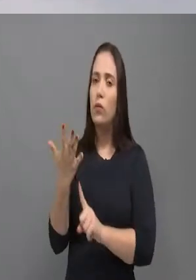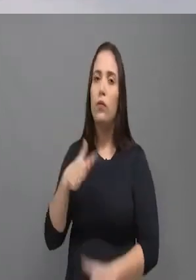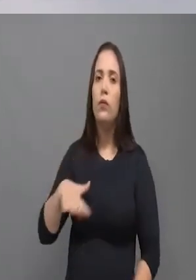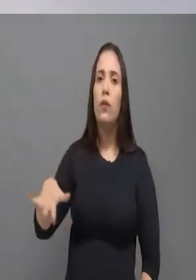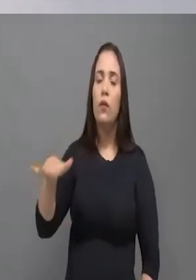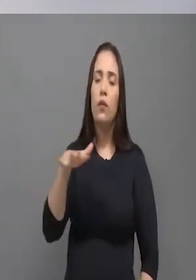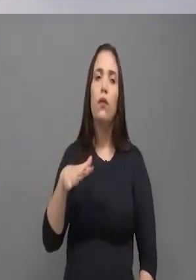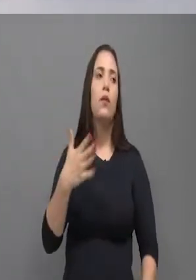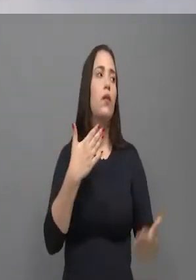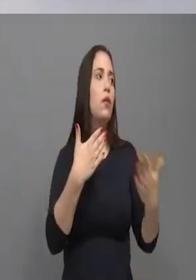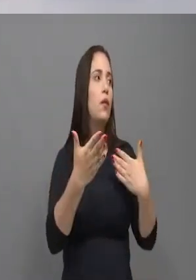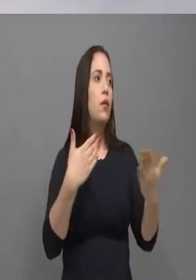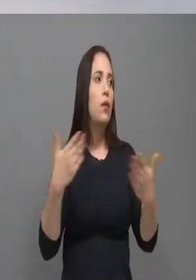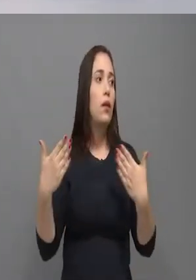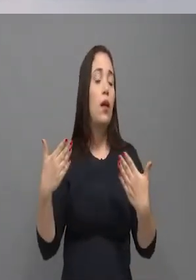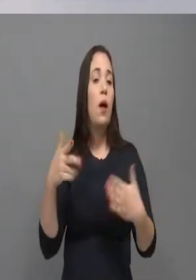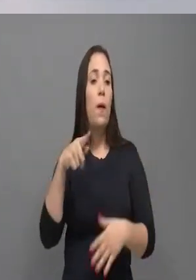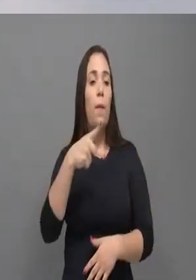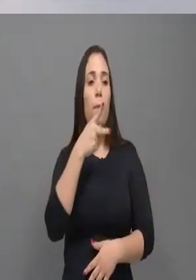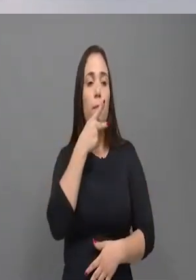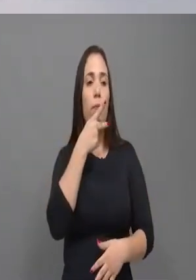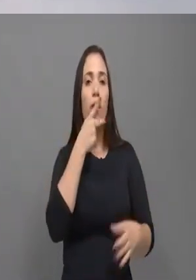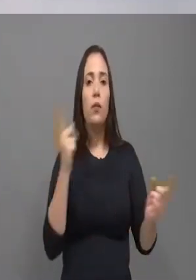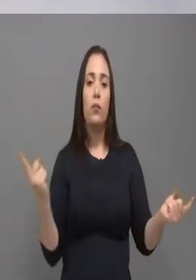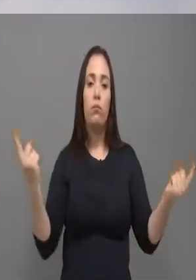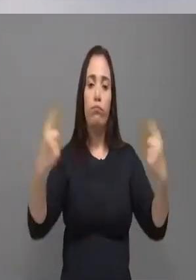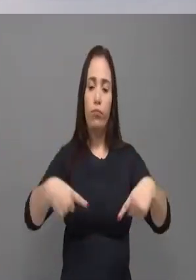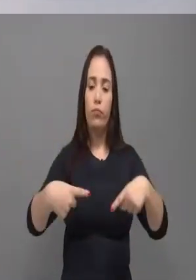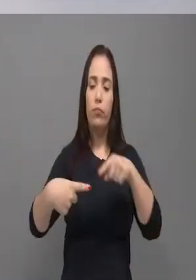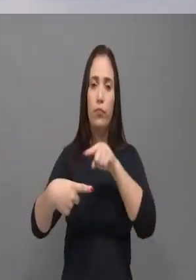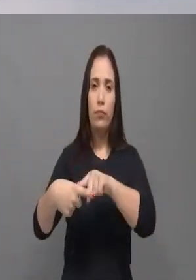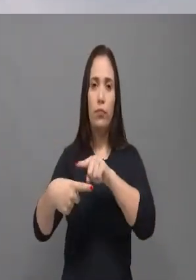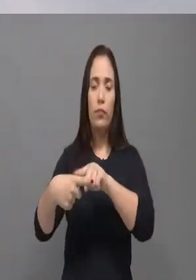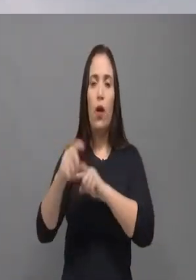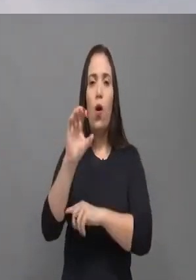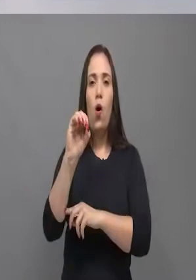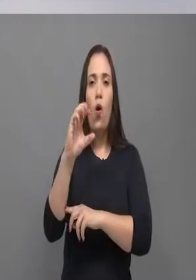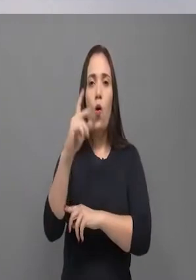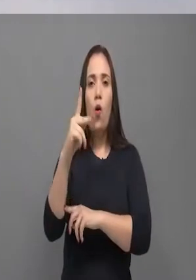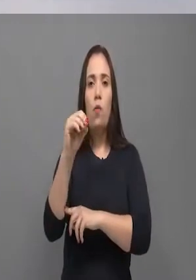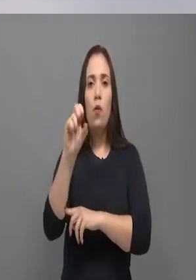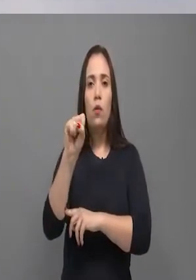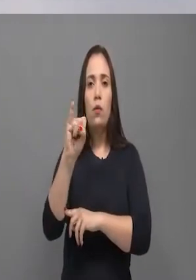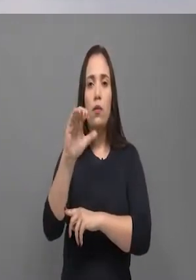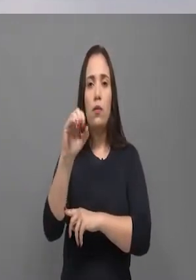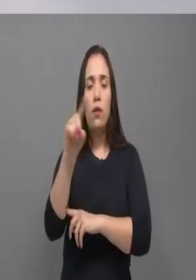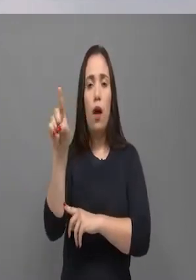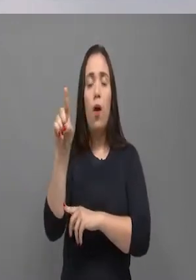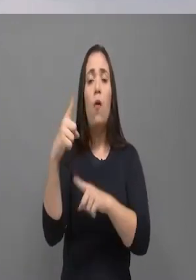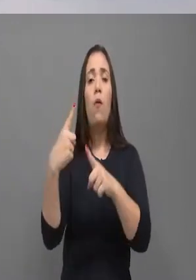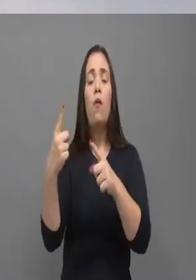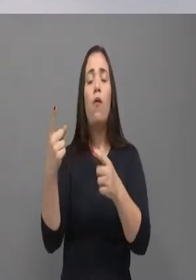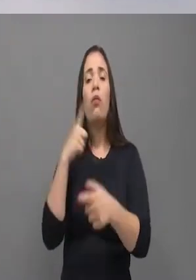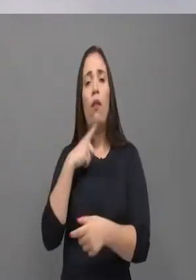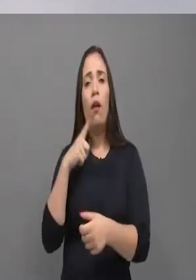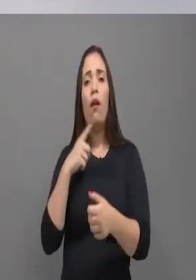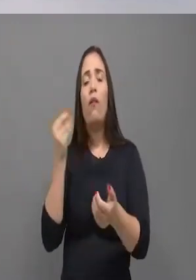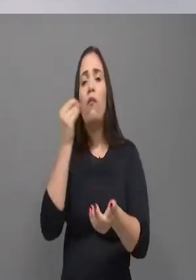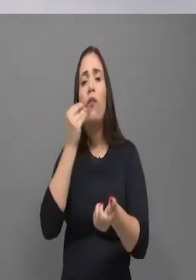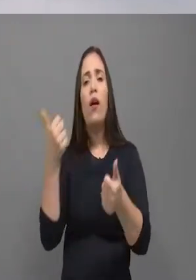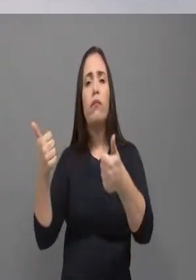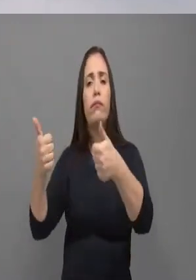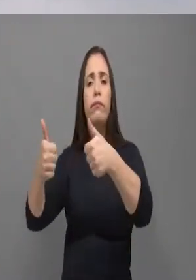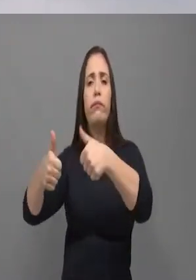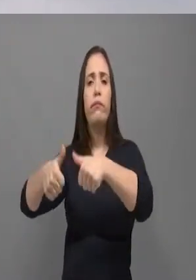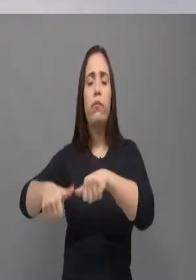votando aumento, facilitou. É pequeno? É pequeno, mas tem que dar aquilo que o Estado